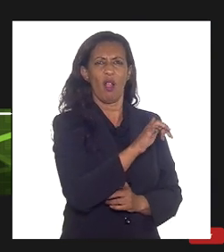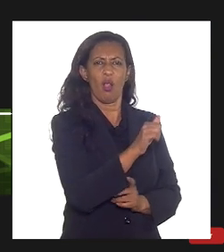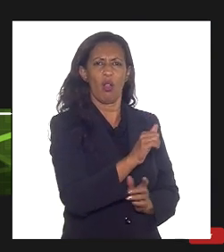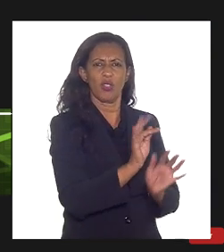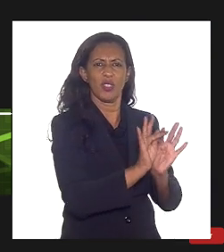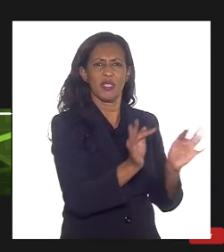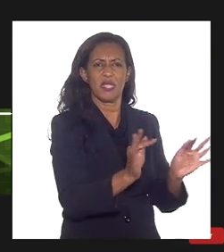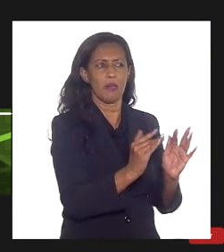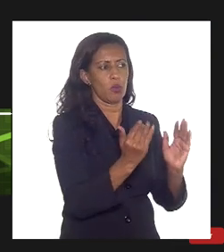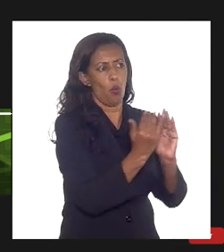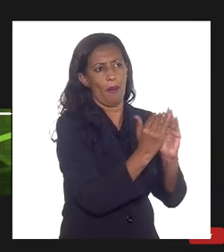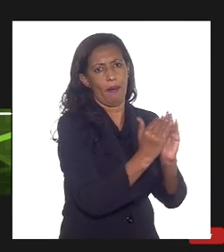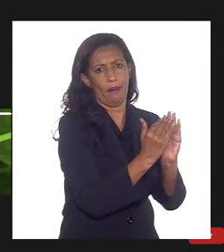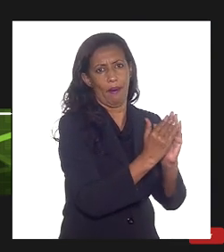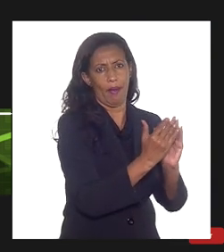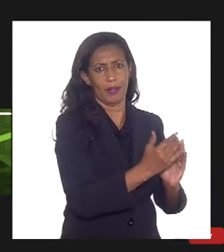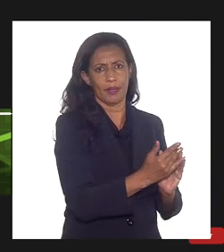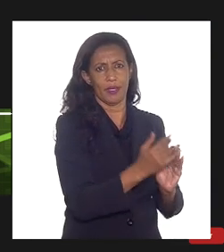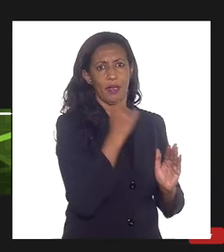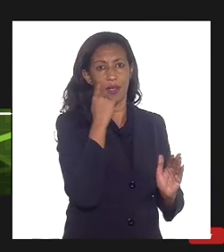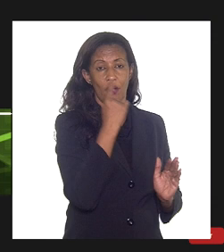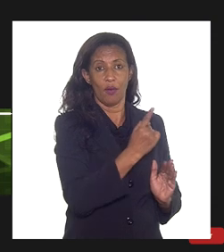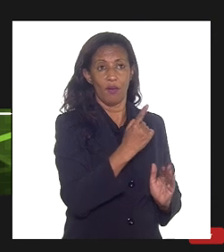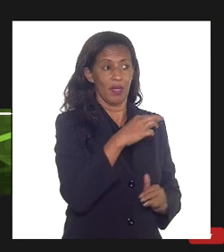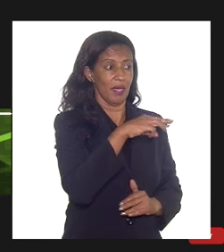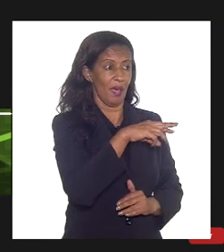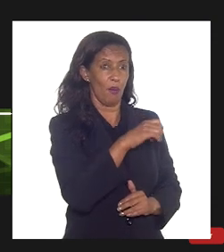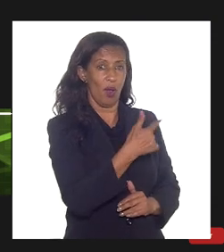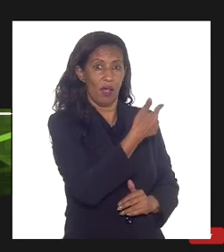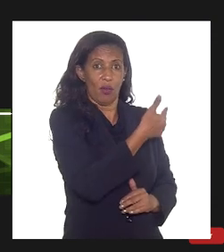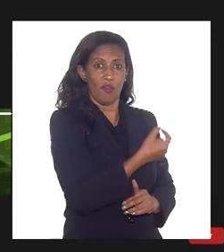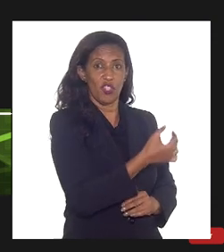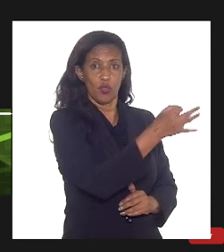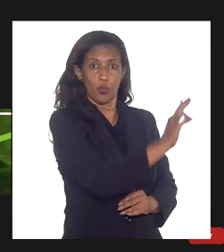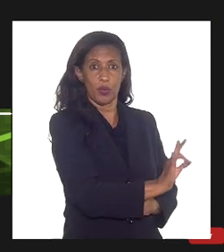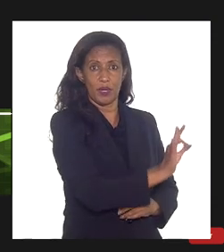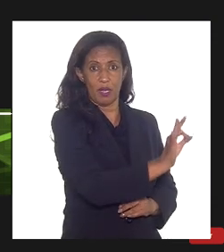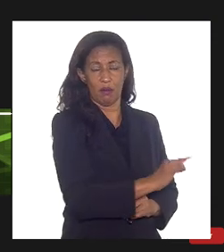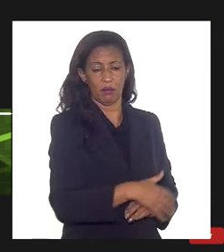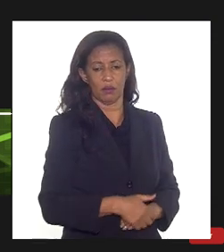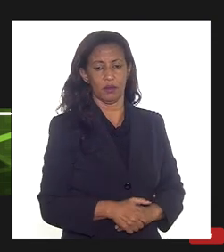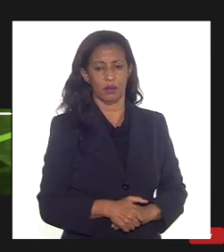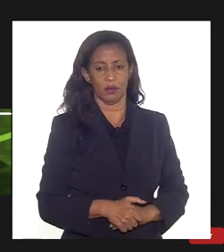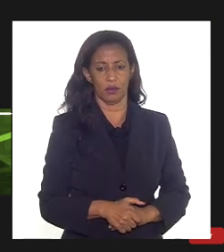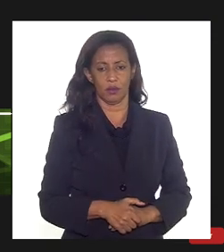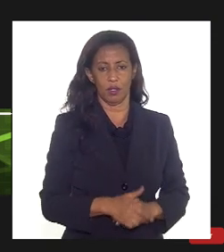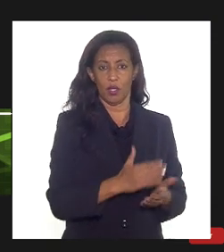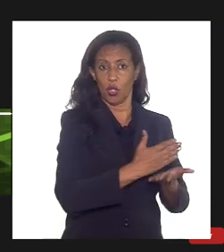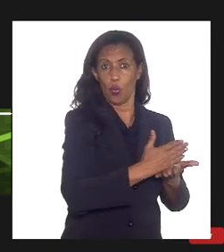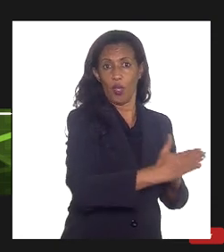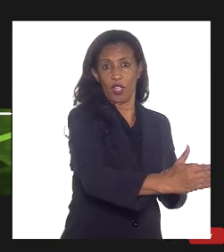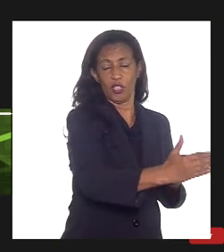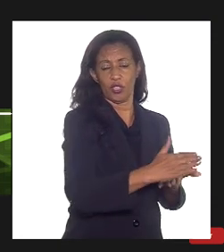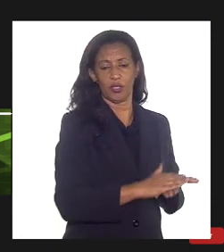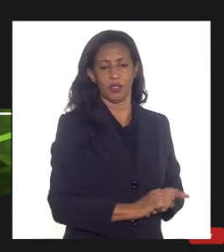até mesmo residencial vamos ver que a parcela molécula vai contar como 20% por exemplo e o restante sendo